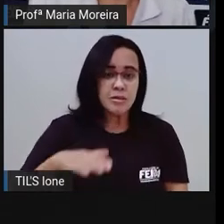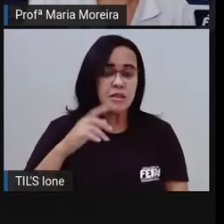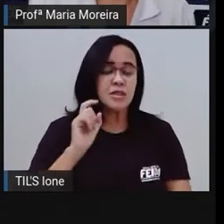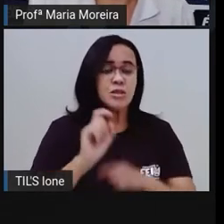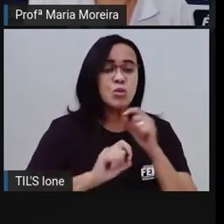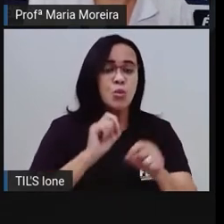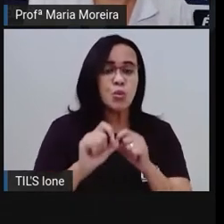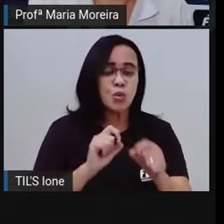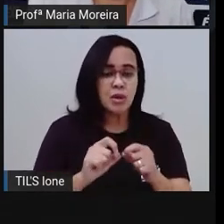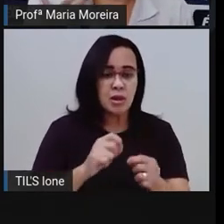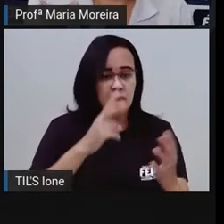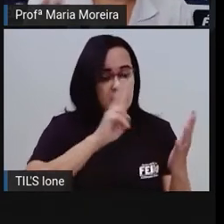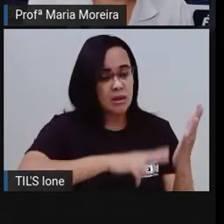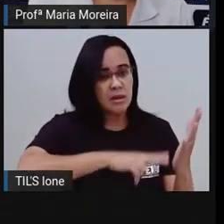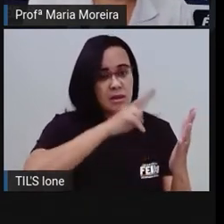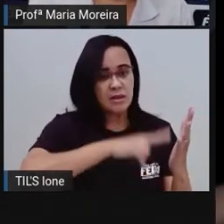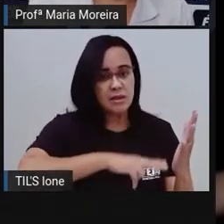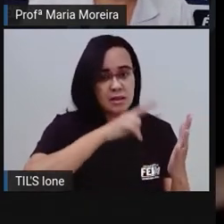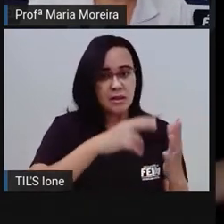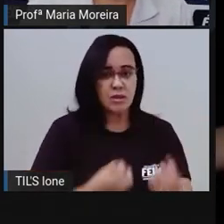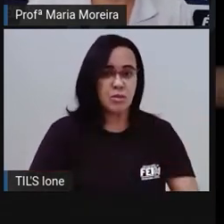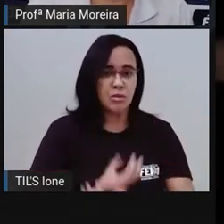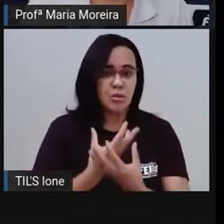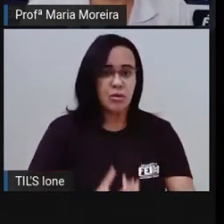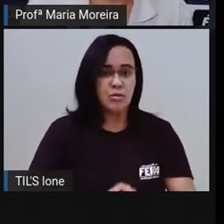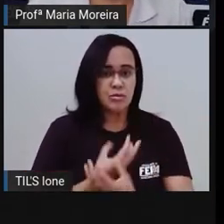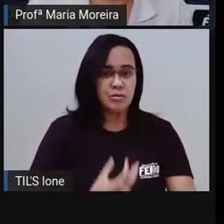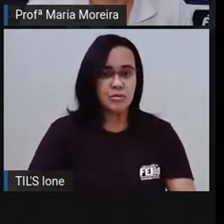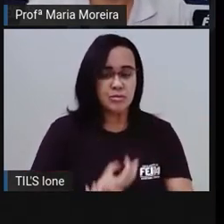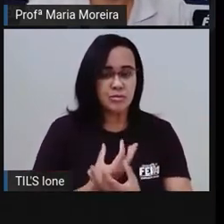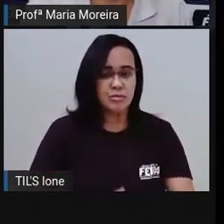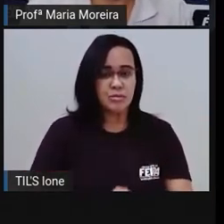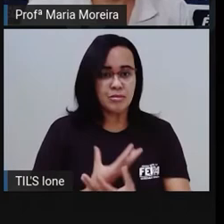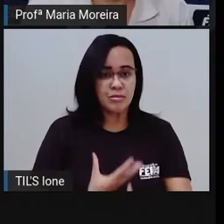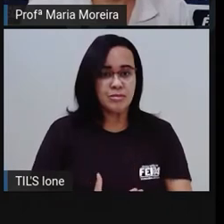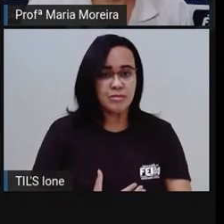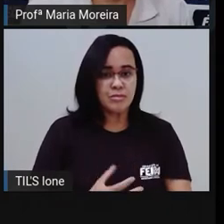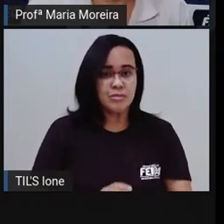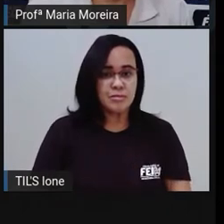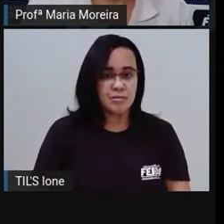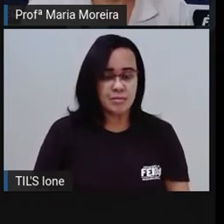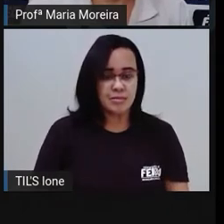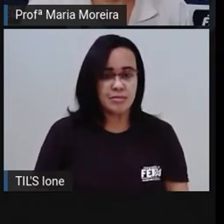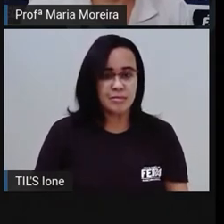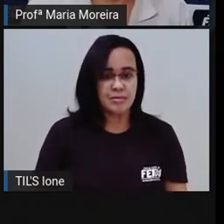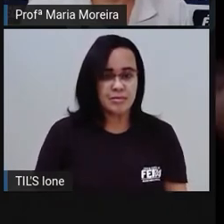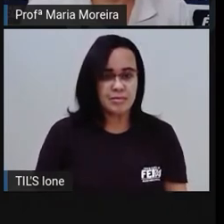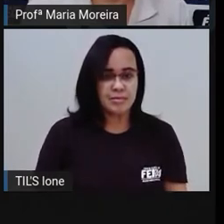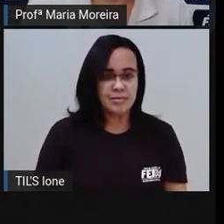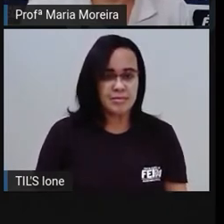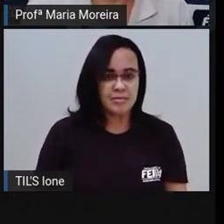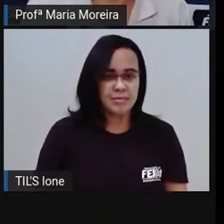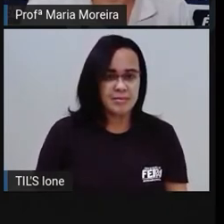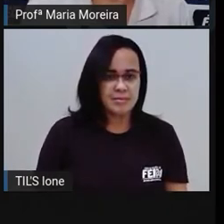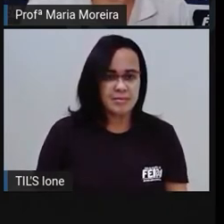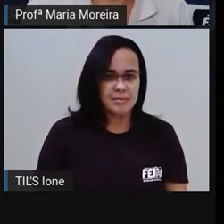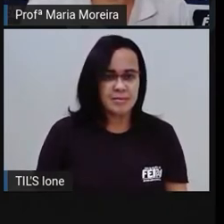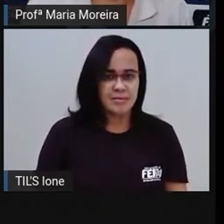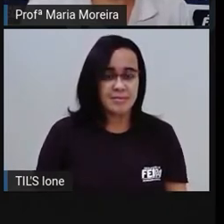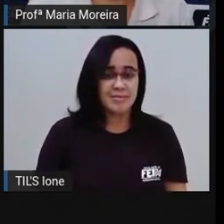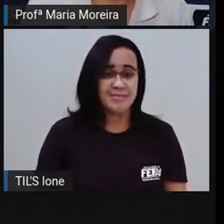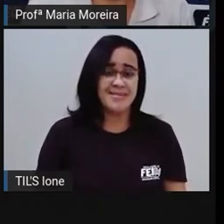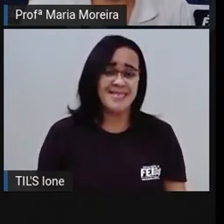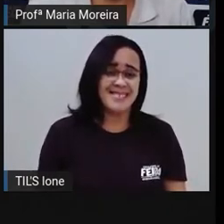a leitura, Recitando essa... Ops! Gente, depois... Tchau! Ele